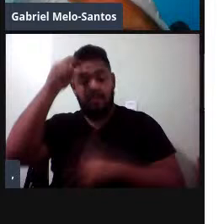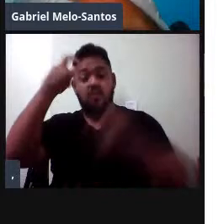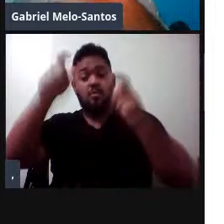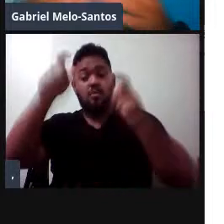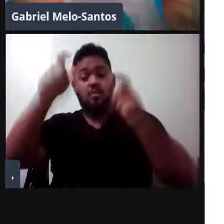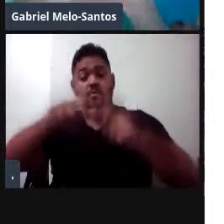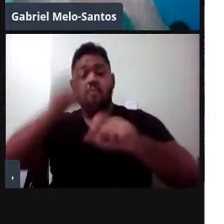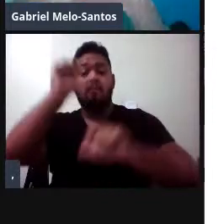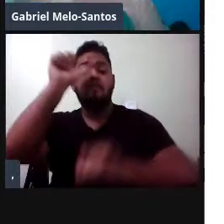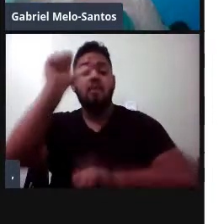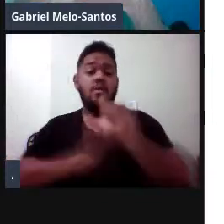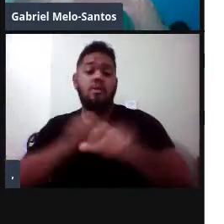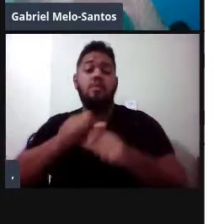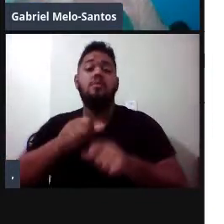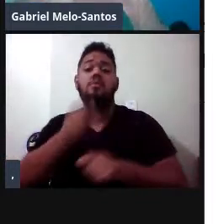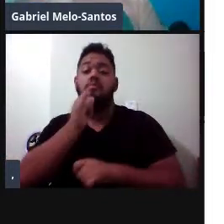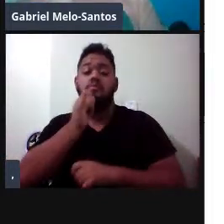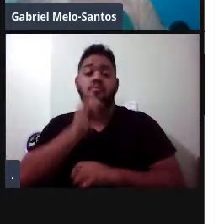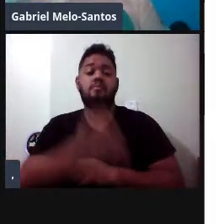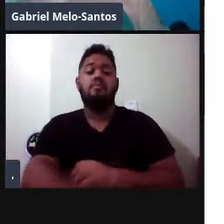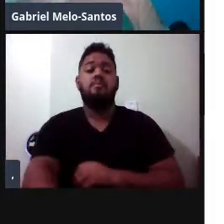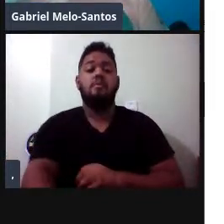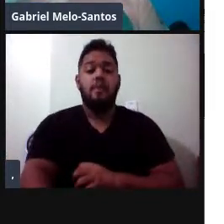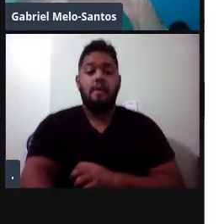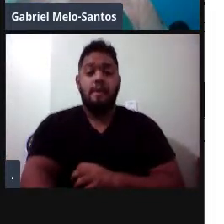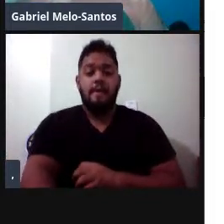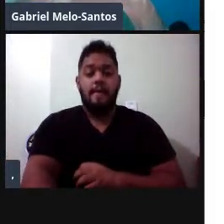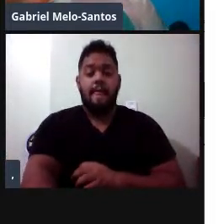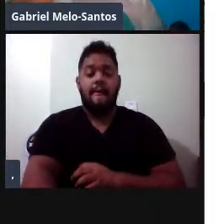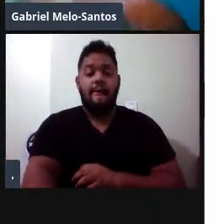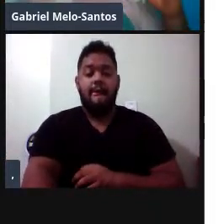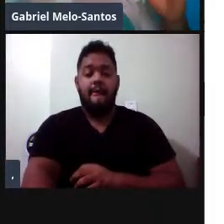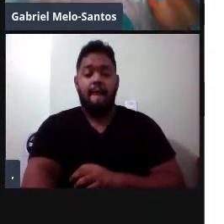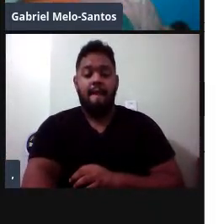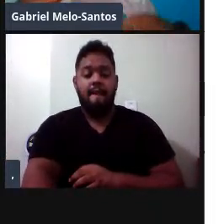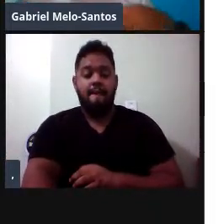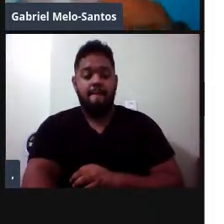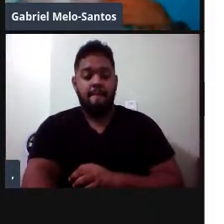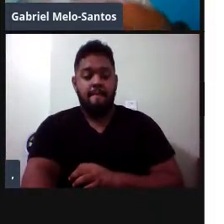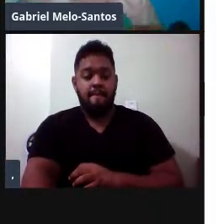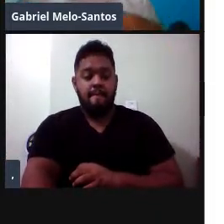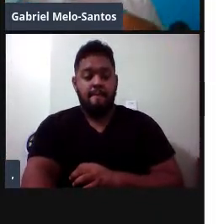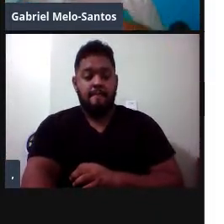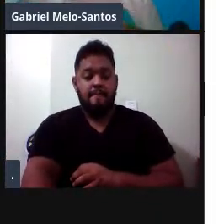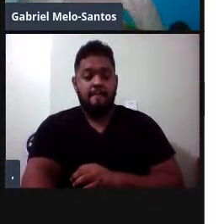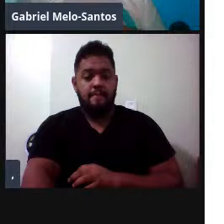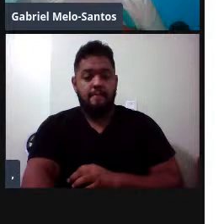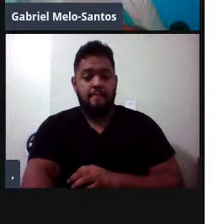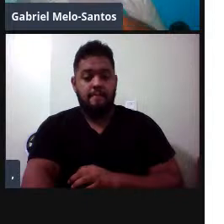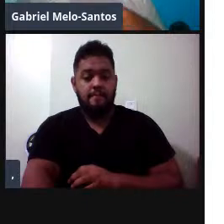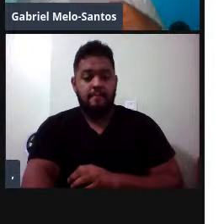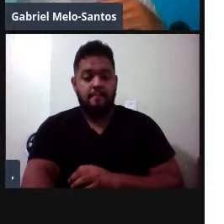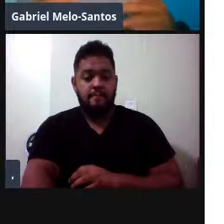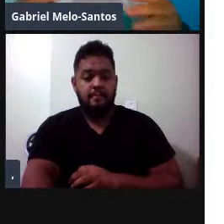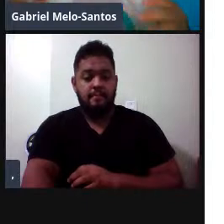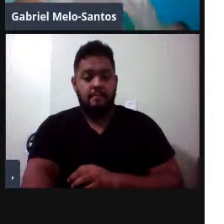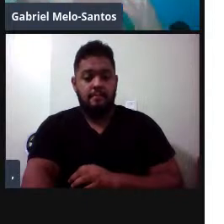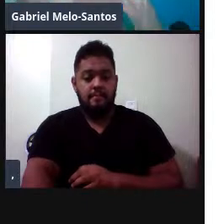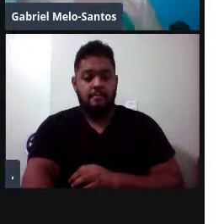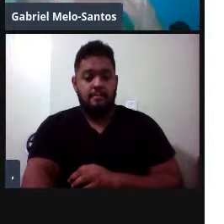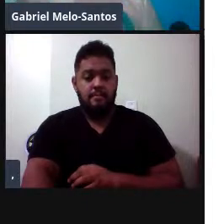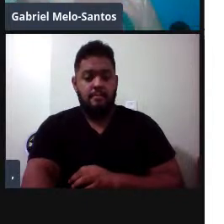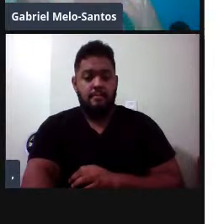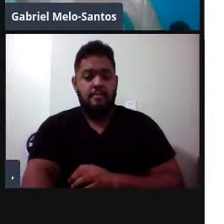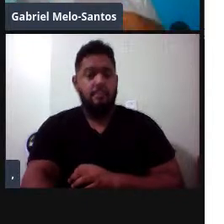a quantidade de hábito disponível para esses animais na China seca varia muito e a gente não sabe